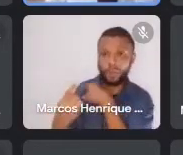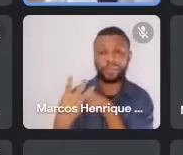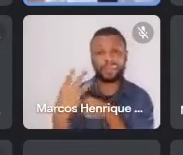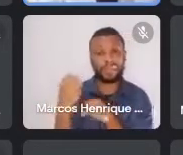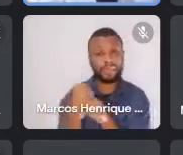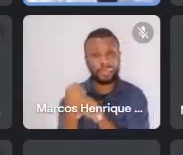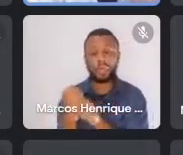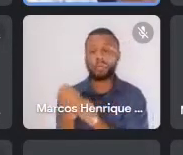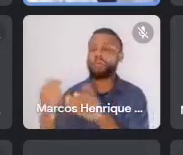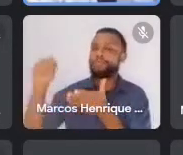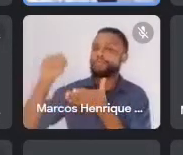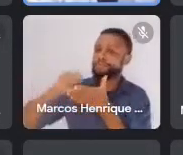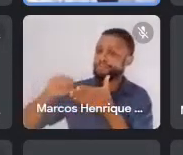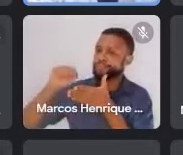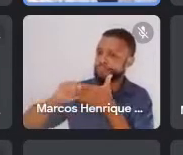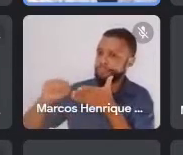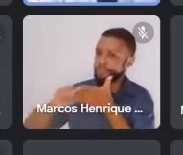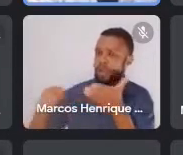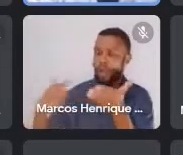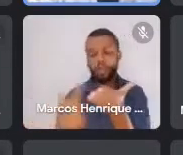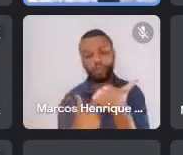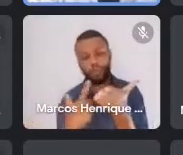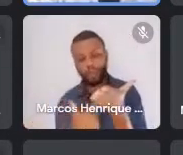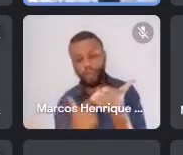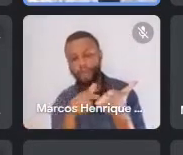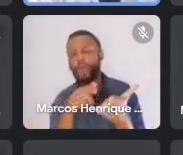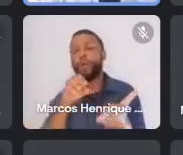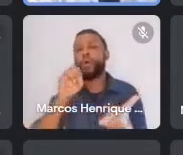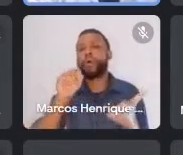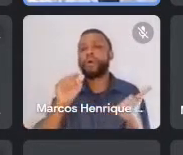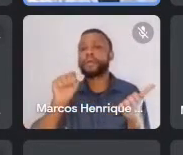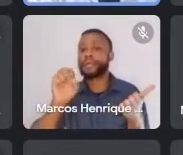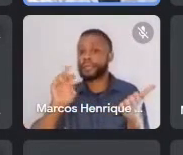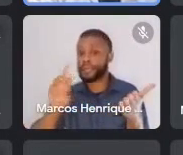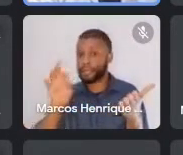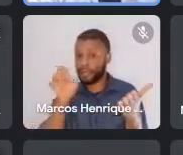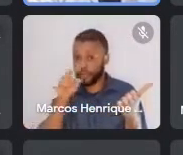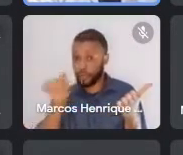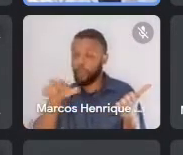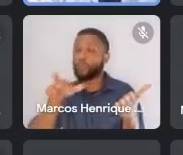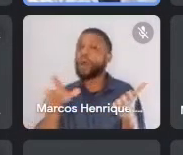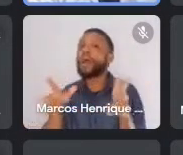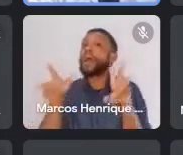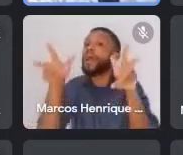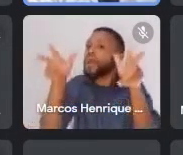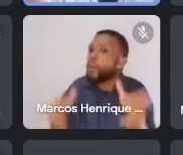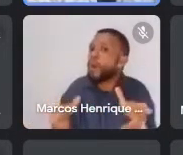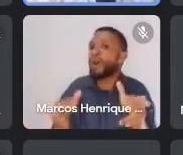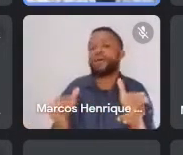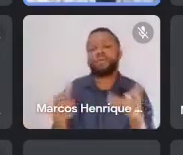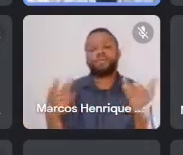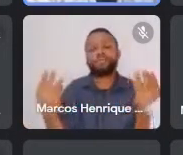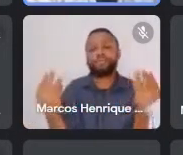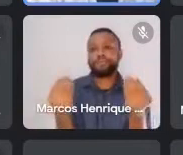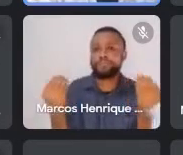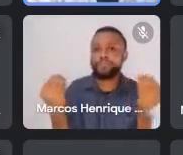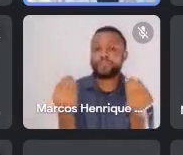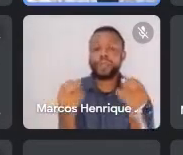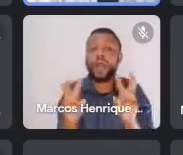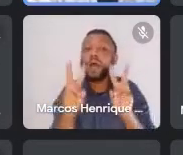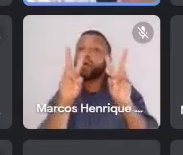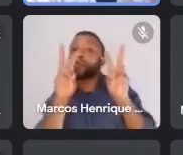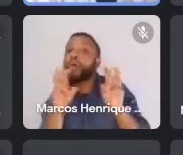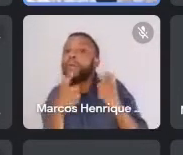escrevendo esse livro. O livro Os Sertões não é exatamente um livro sobre a guerra de